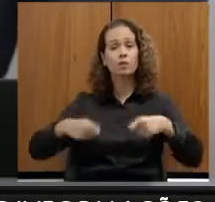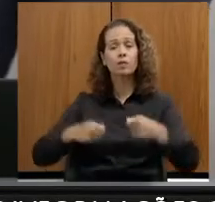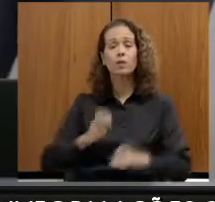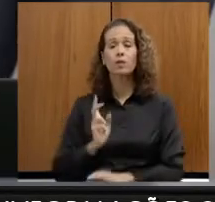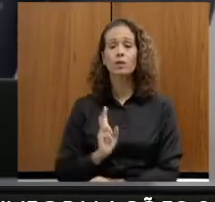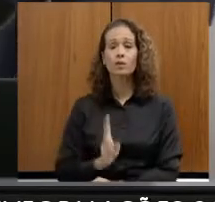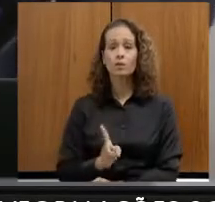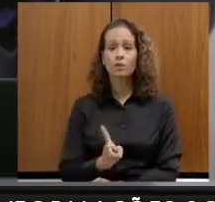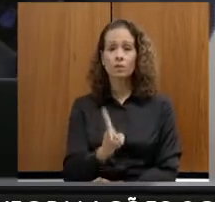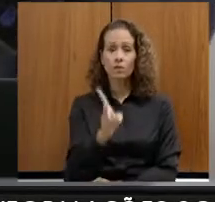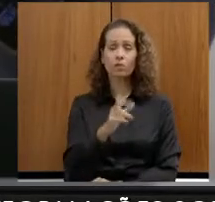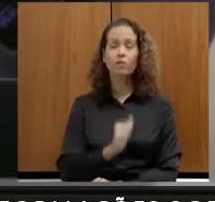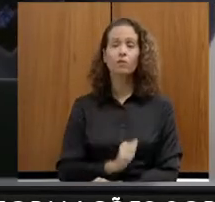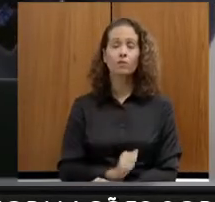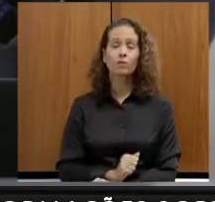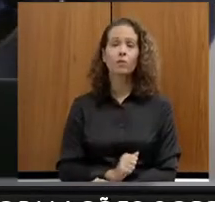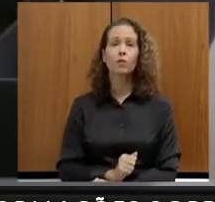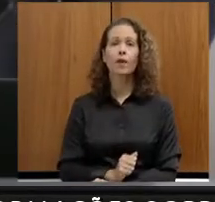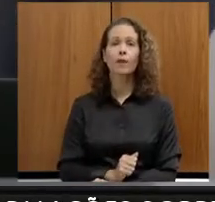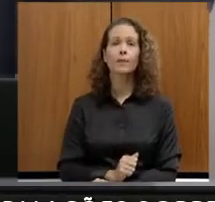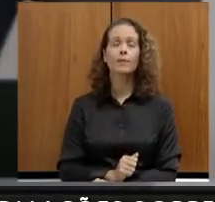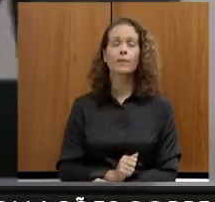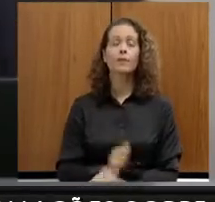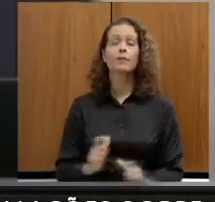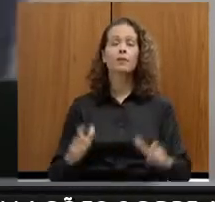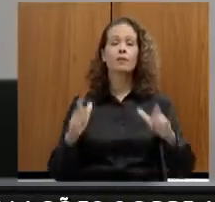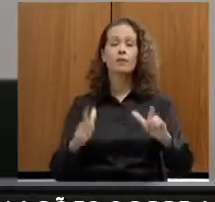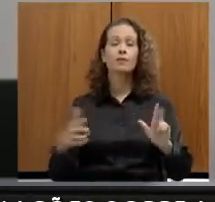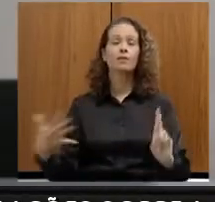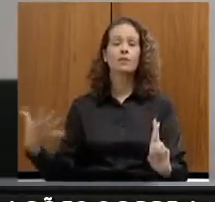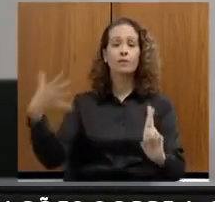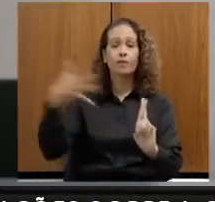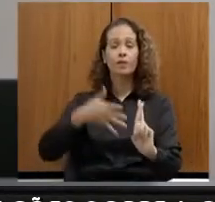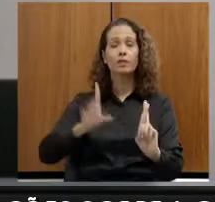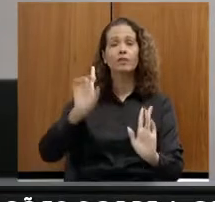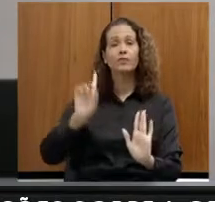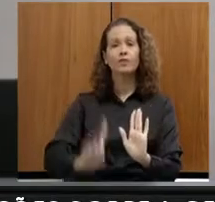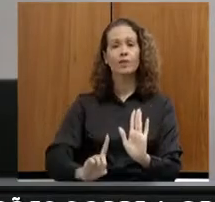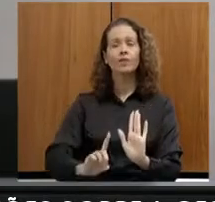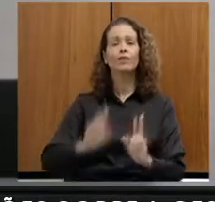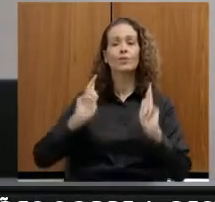dos atuais Centro de Referência de Direitos Humanos,